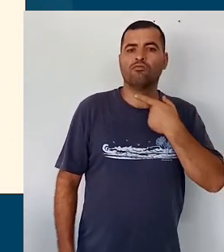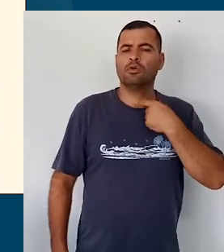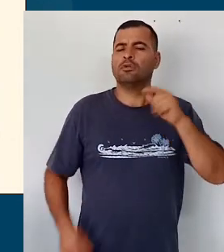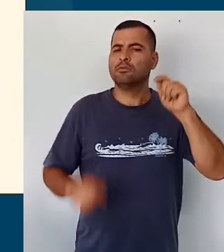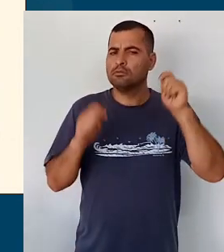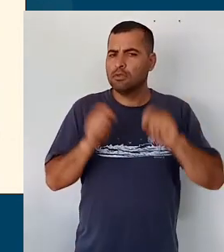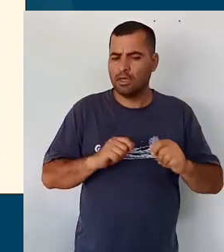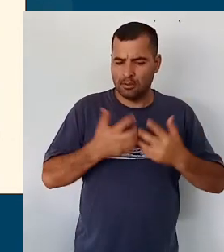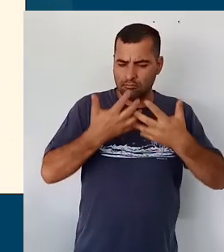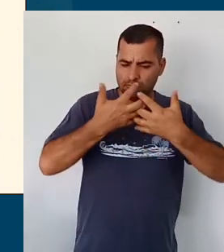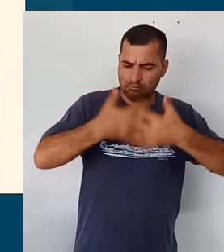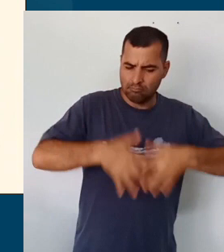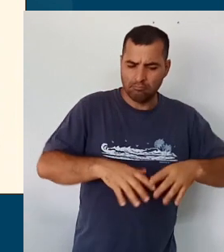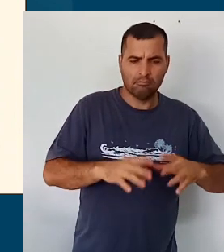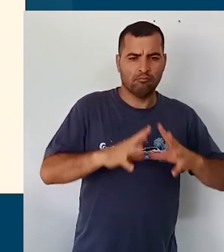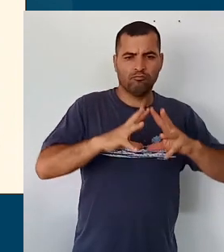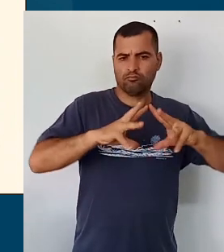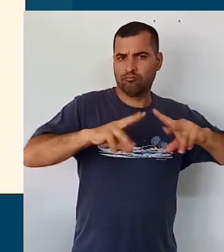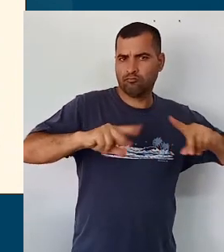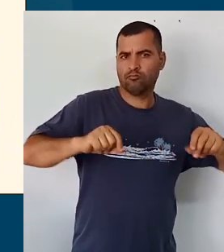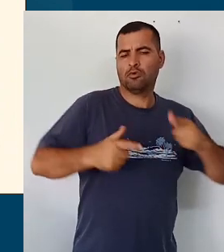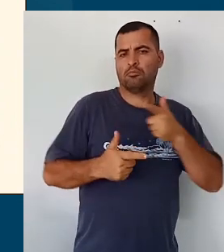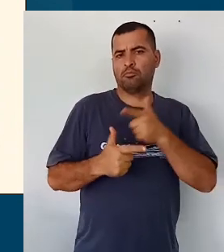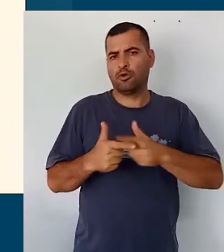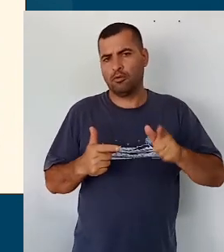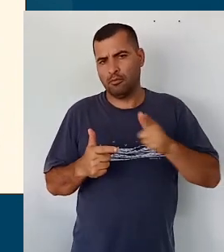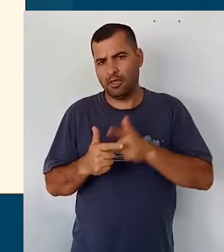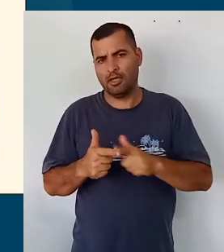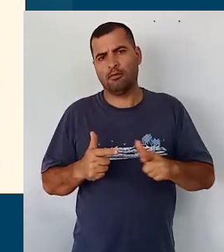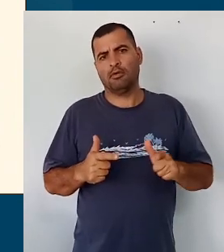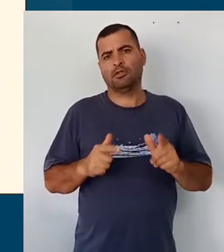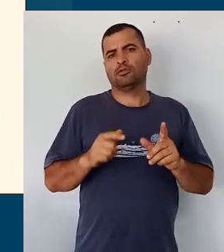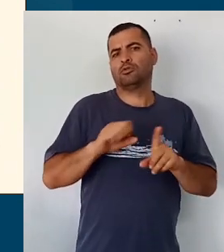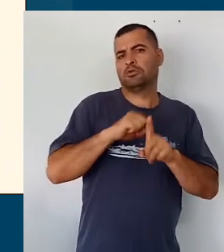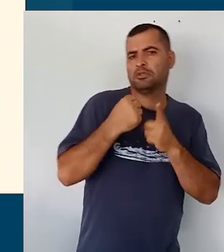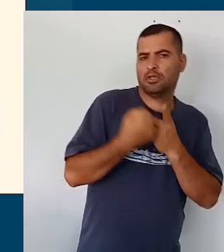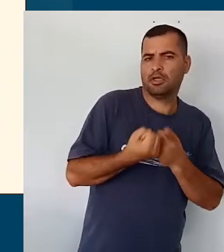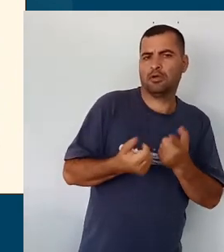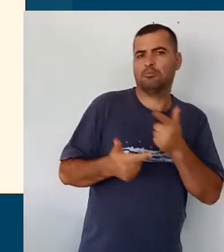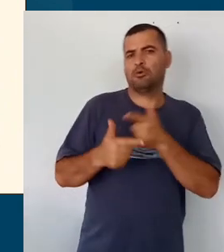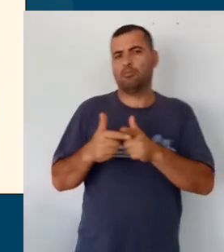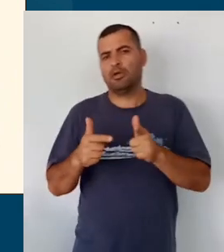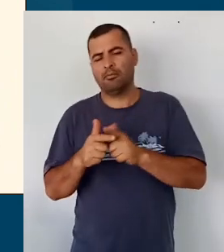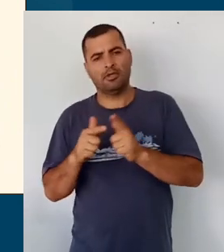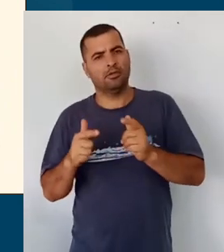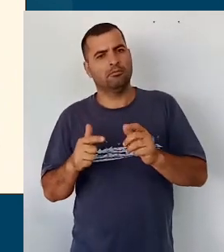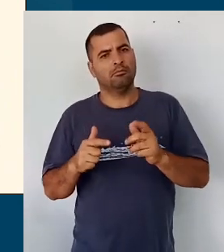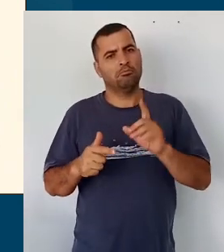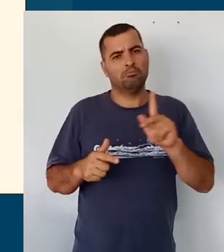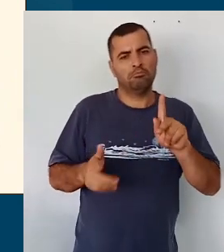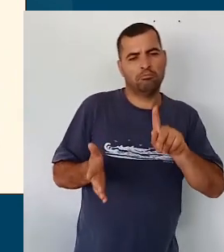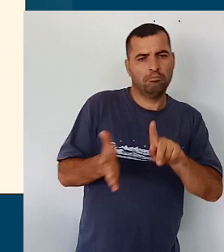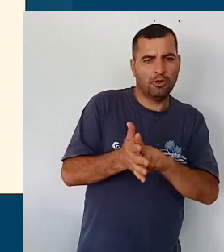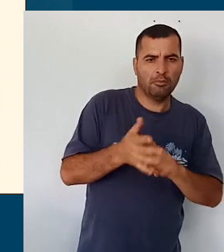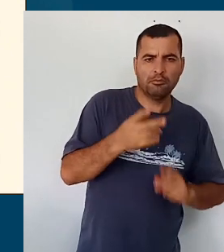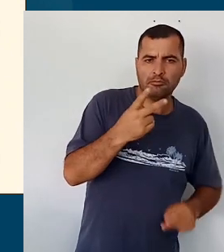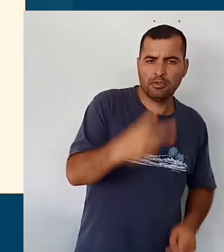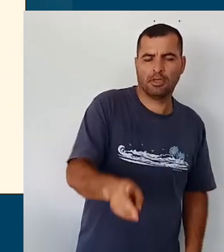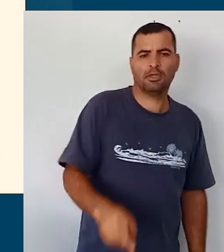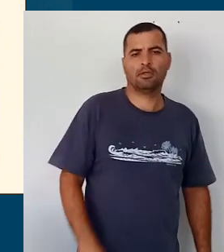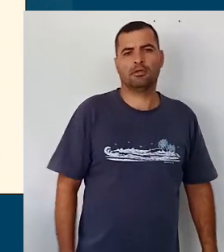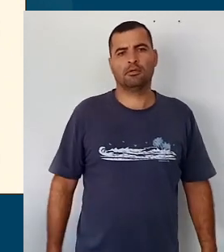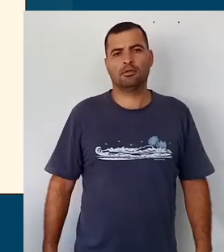solucionar problemas pessoais, problemas coletivos, tenha criatividade para fazer isso, para viver